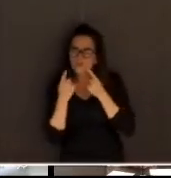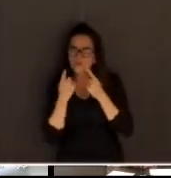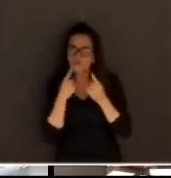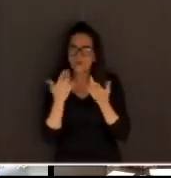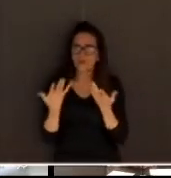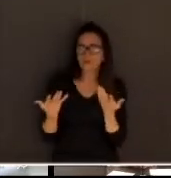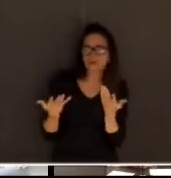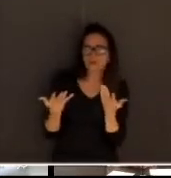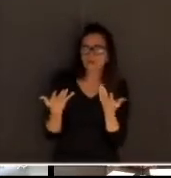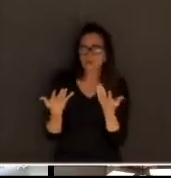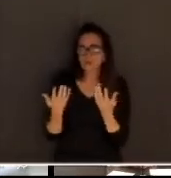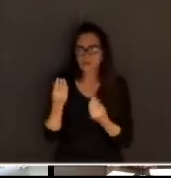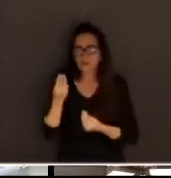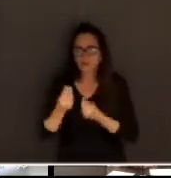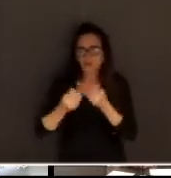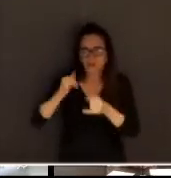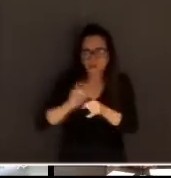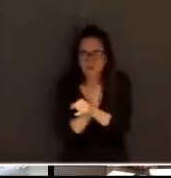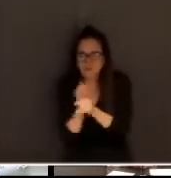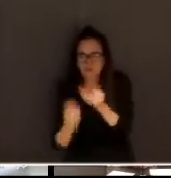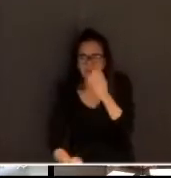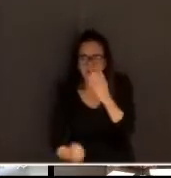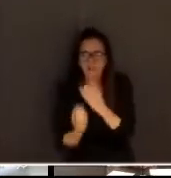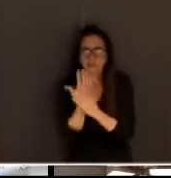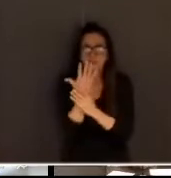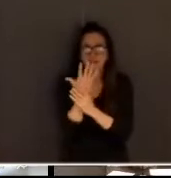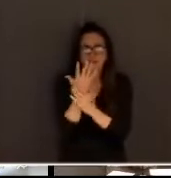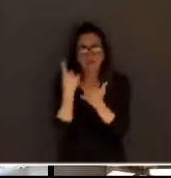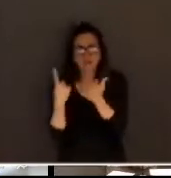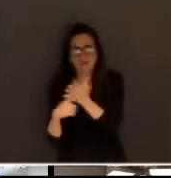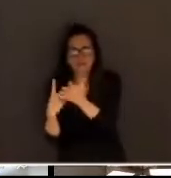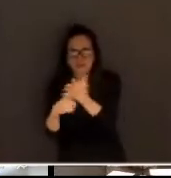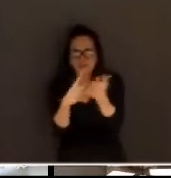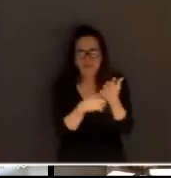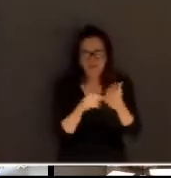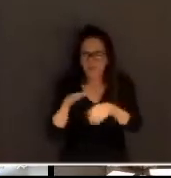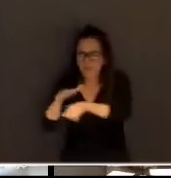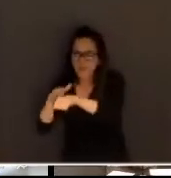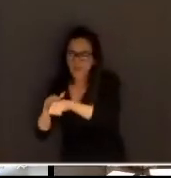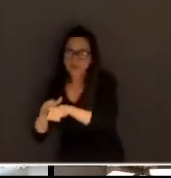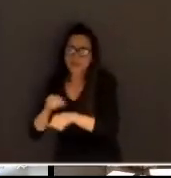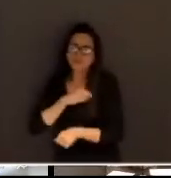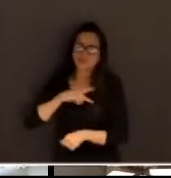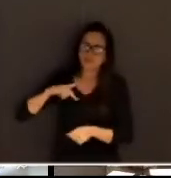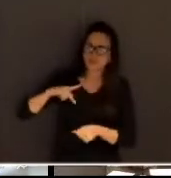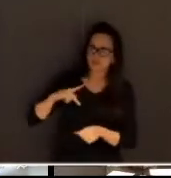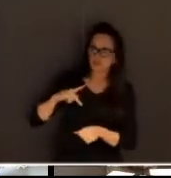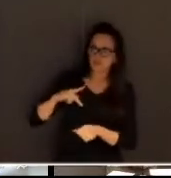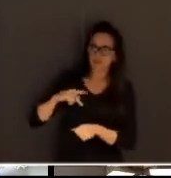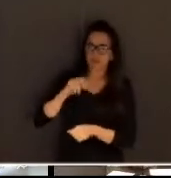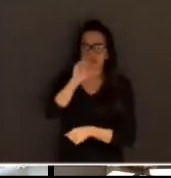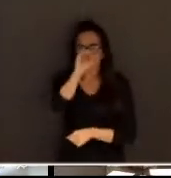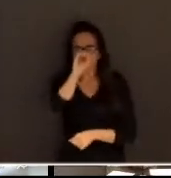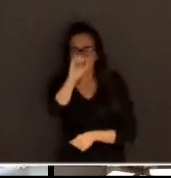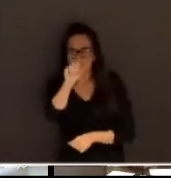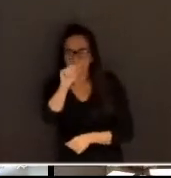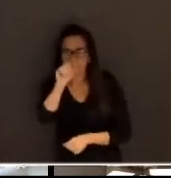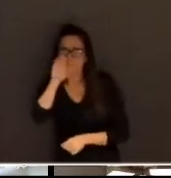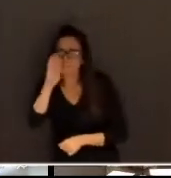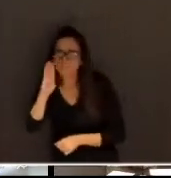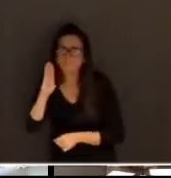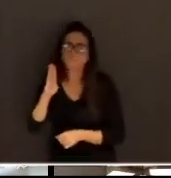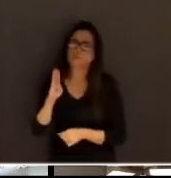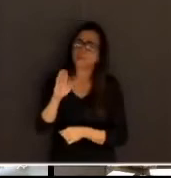solução de forma conjunta. Fazemos um acordo. Chamar o Ministério Público, chamar o AB, o Judiciário. Somos auxiliares, não somos?